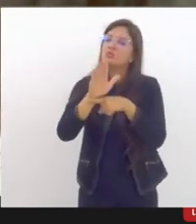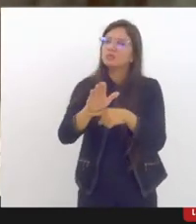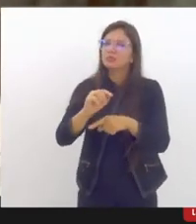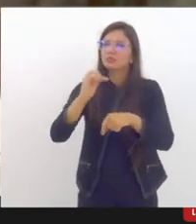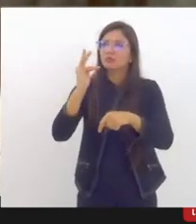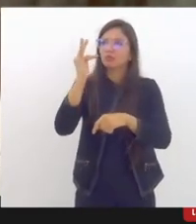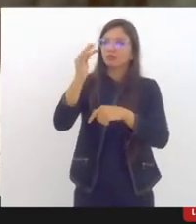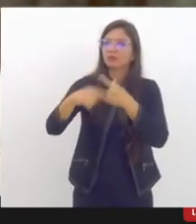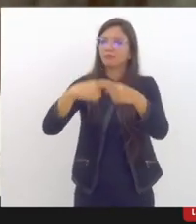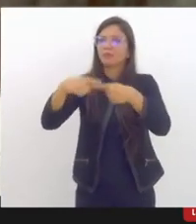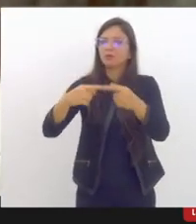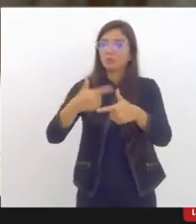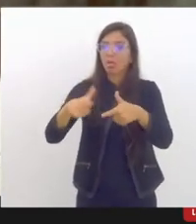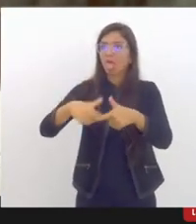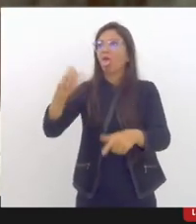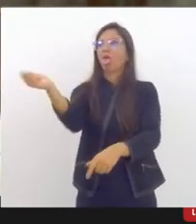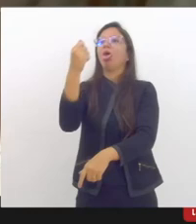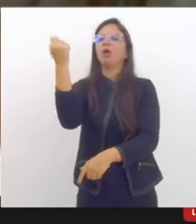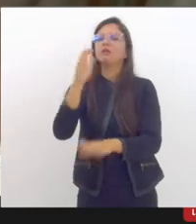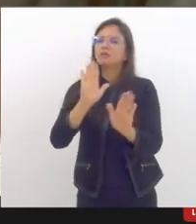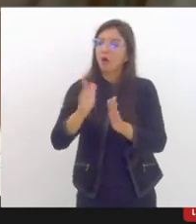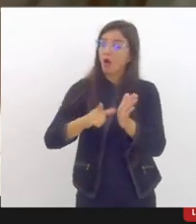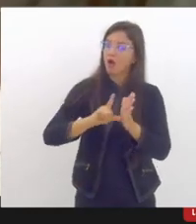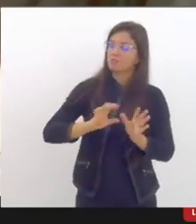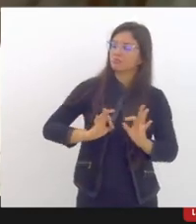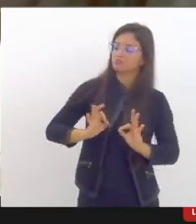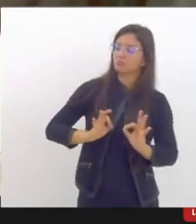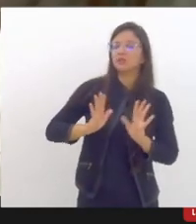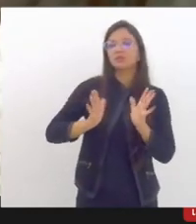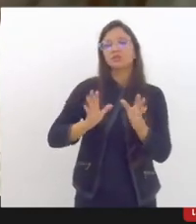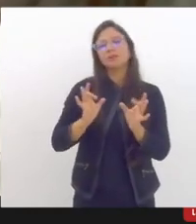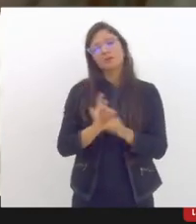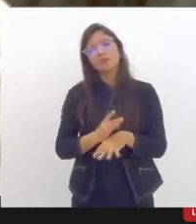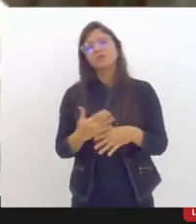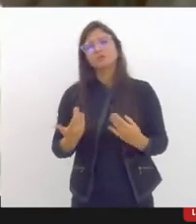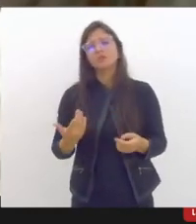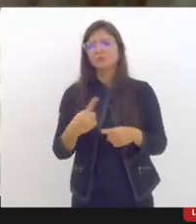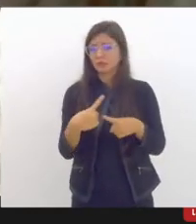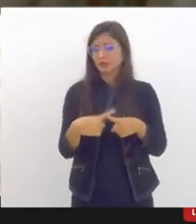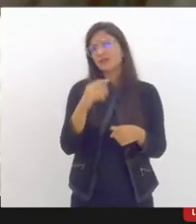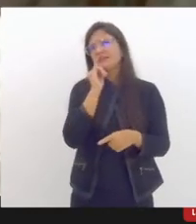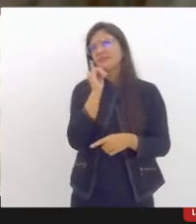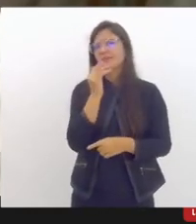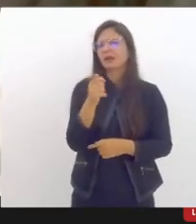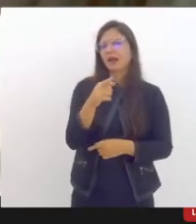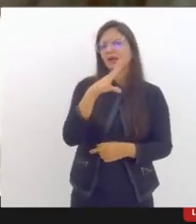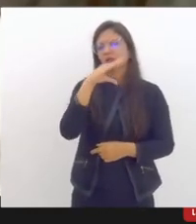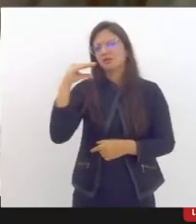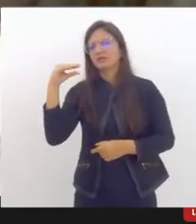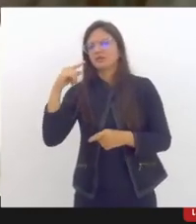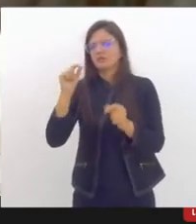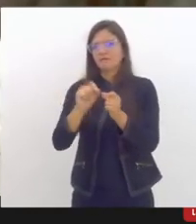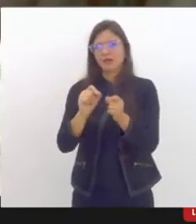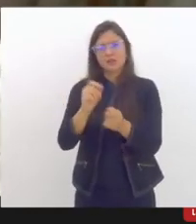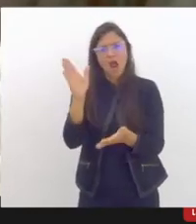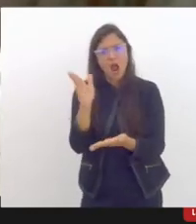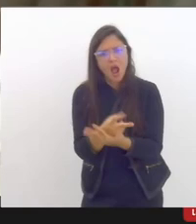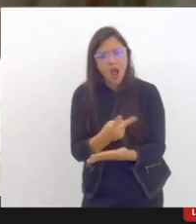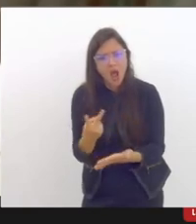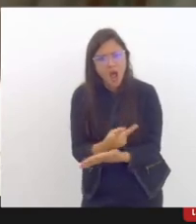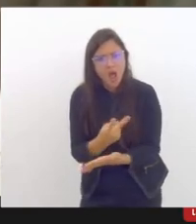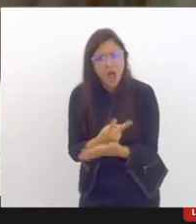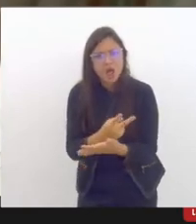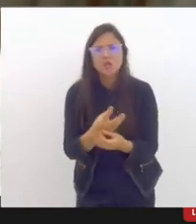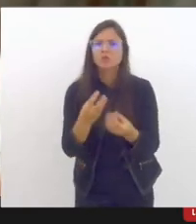haja o aspecto da responsabilização desse adolescente por ter cometido determinado ato ou por ter se comportado de